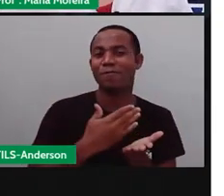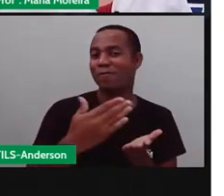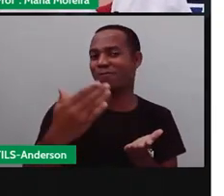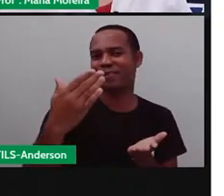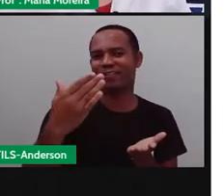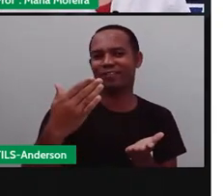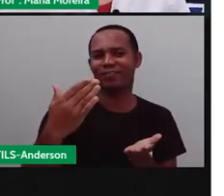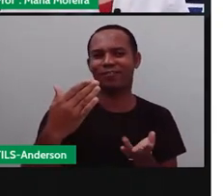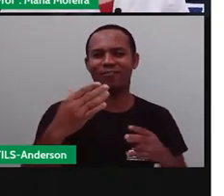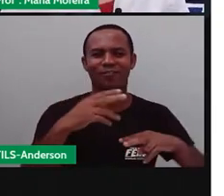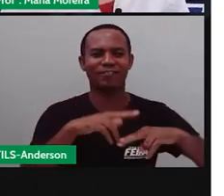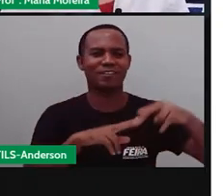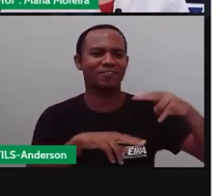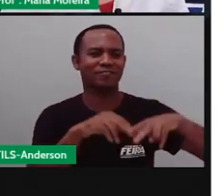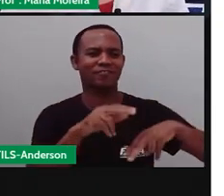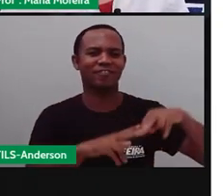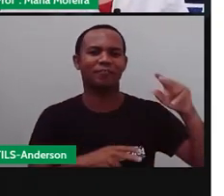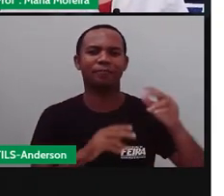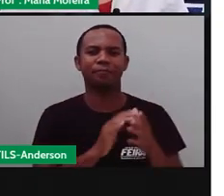da festa junina.